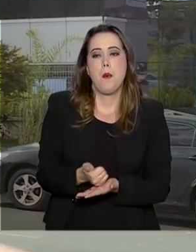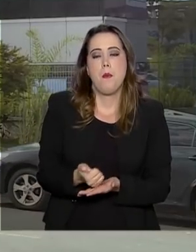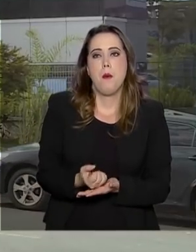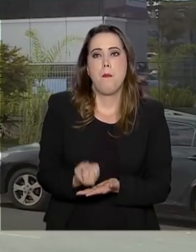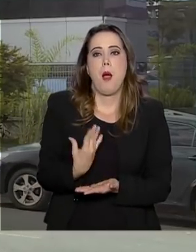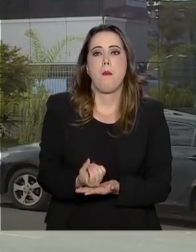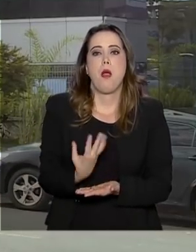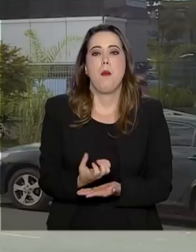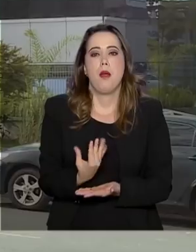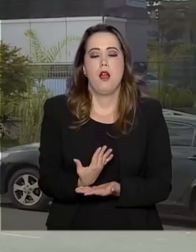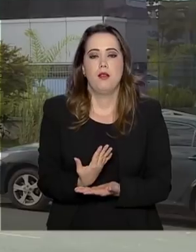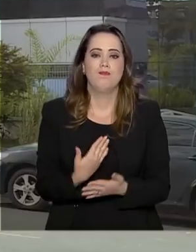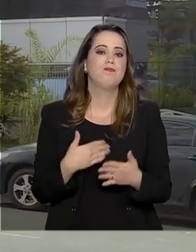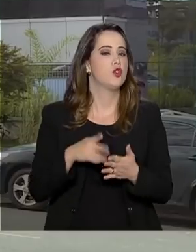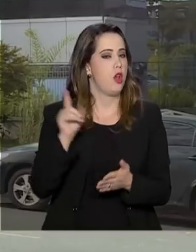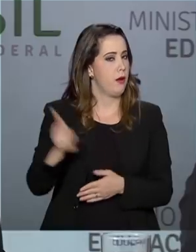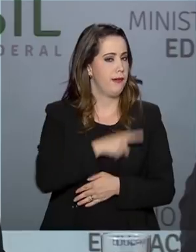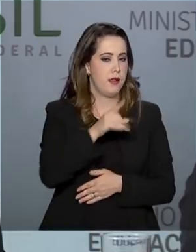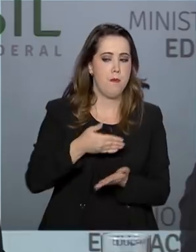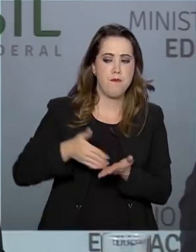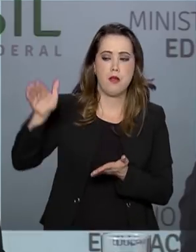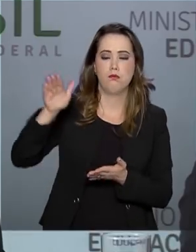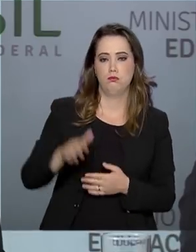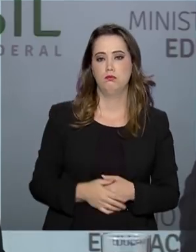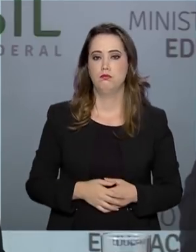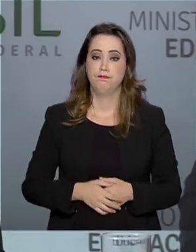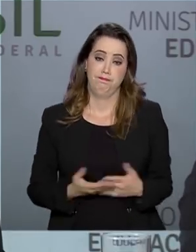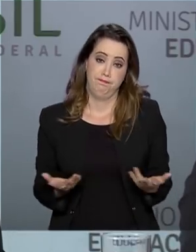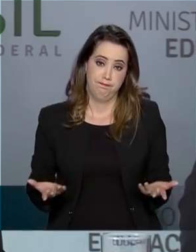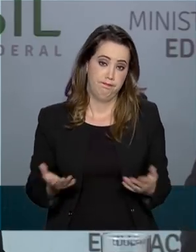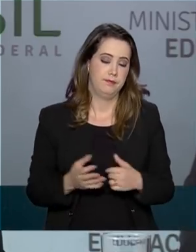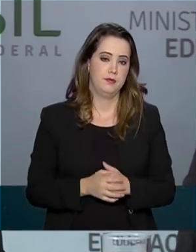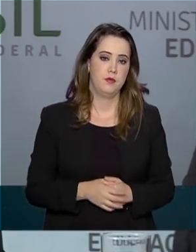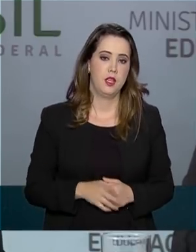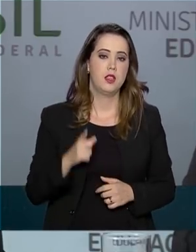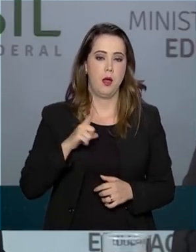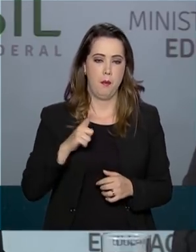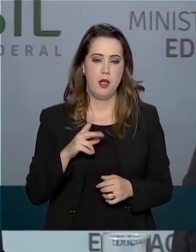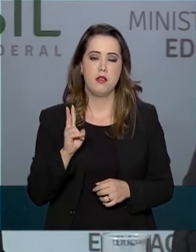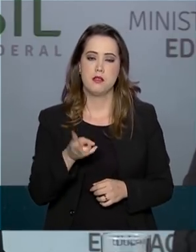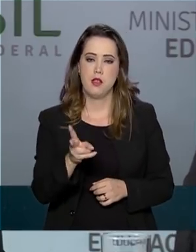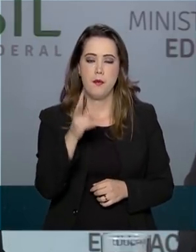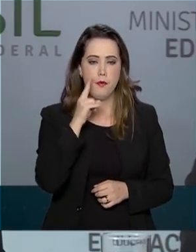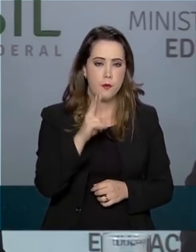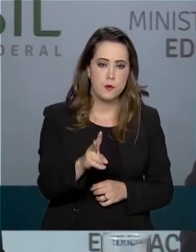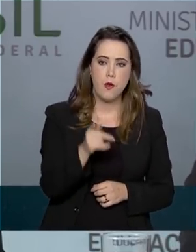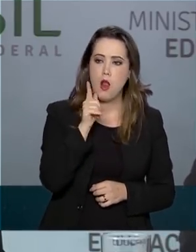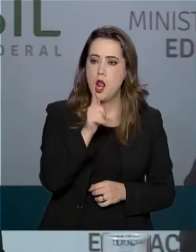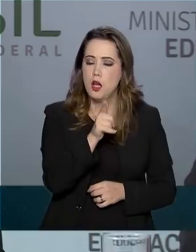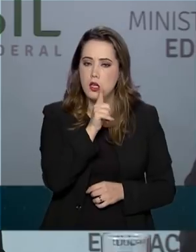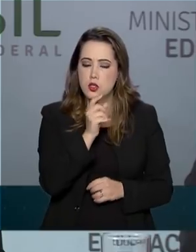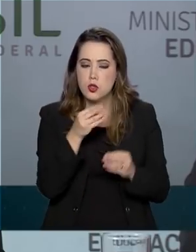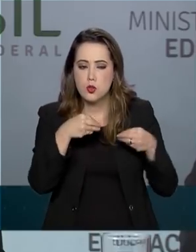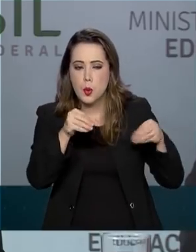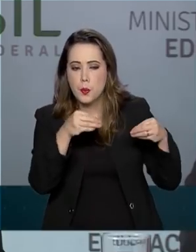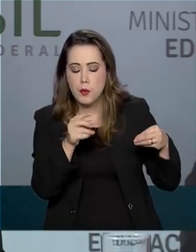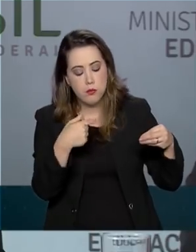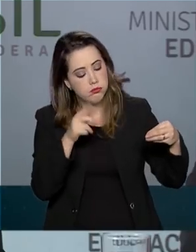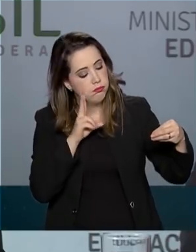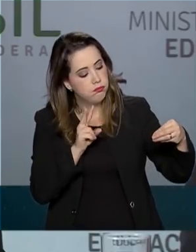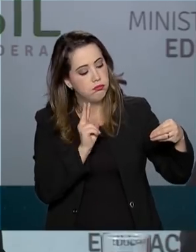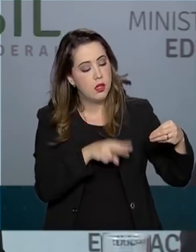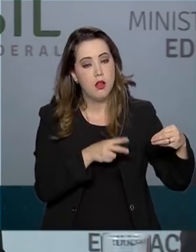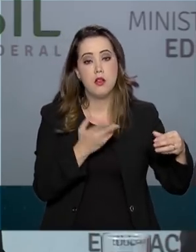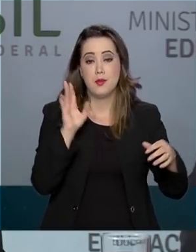durante o exame é eliminado. Além disso, também nós faremos as revistas de todos os lanches durante a aplicação. Nós já tivemos tentativas de fraude